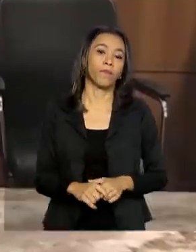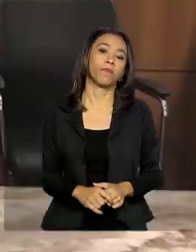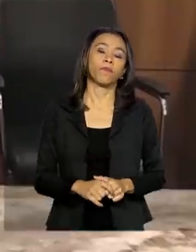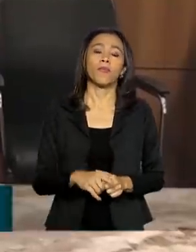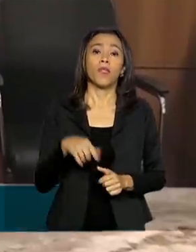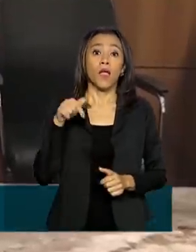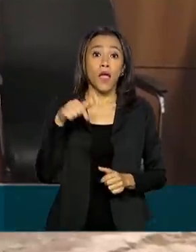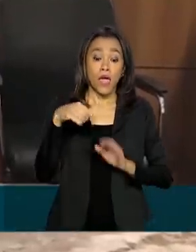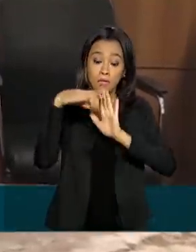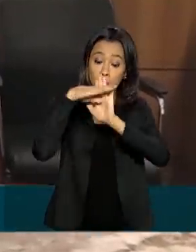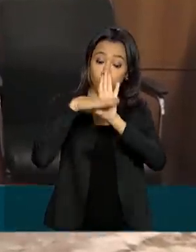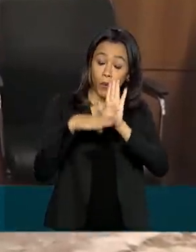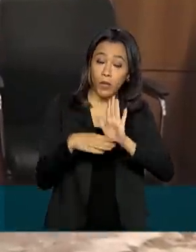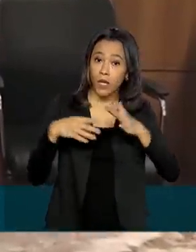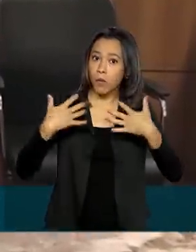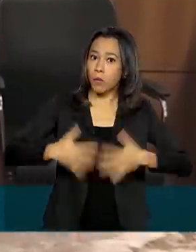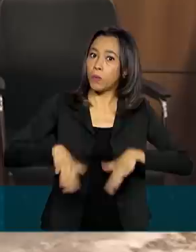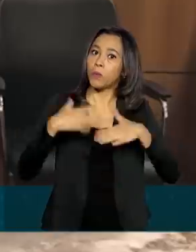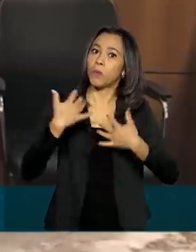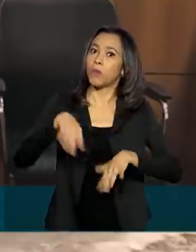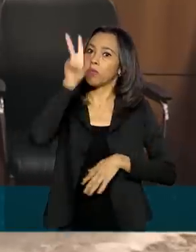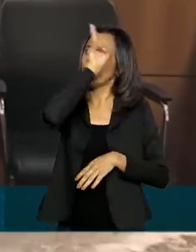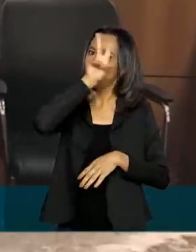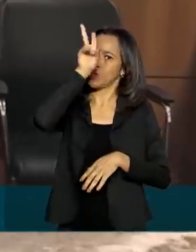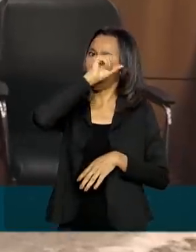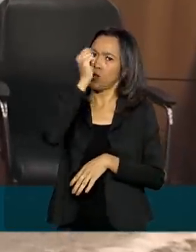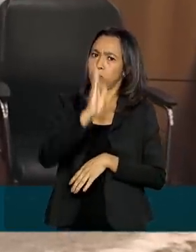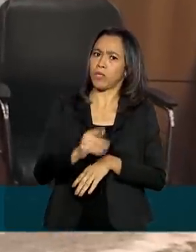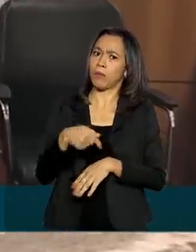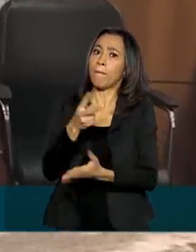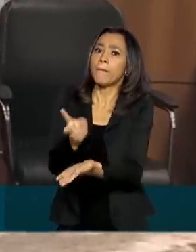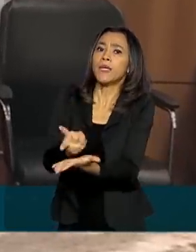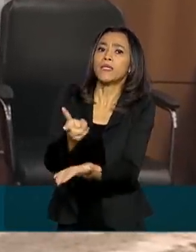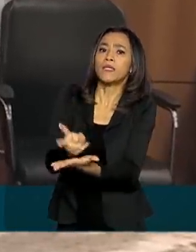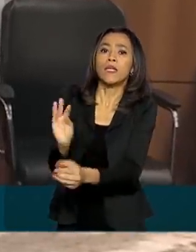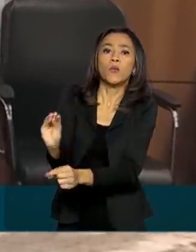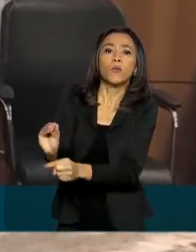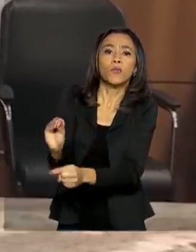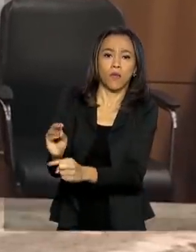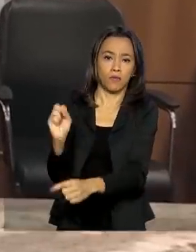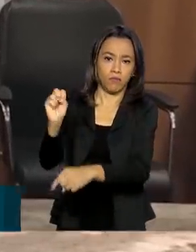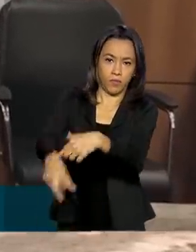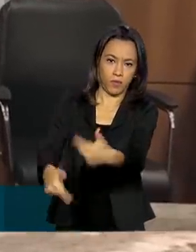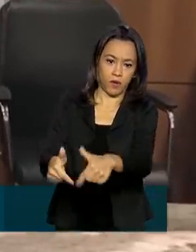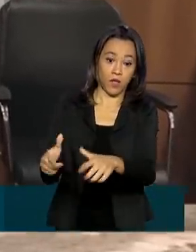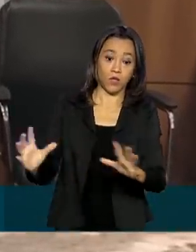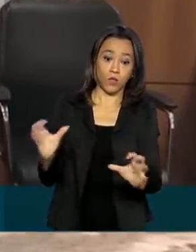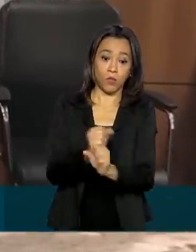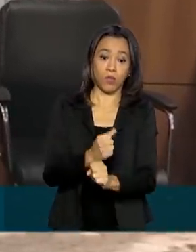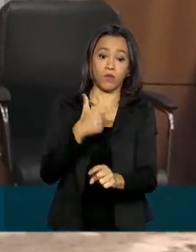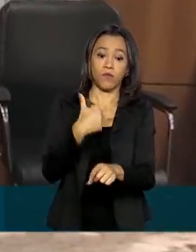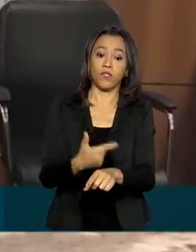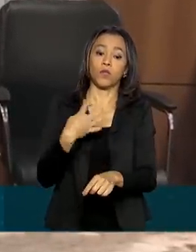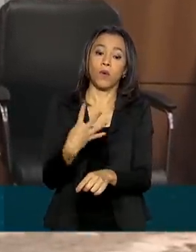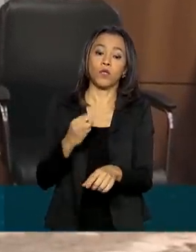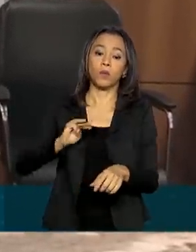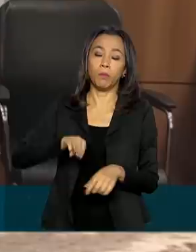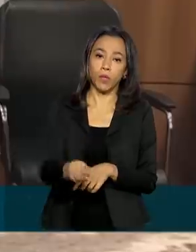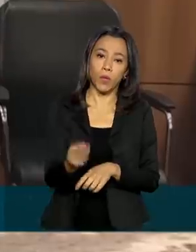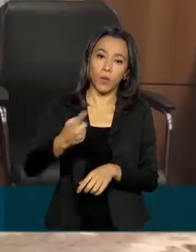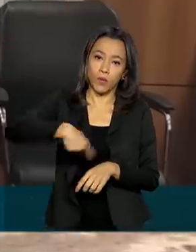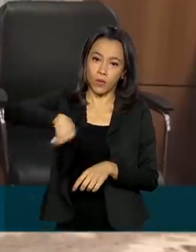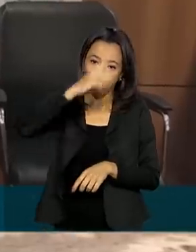programa de manutenção de empregos da história do Brasil. Serão, ao total, 24 milhões de trabalhadores